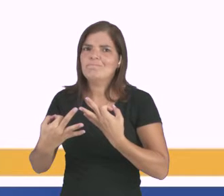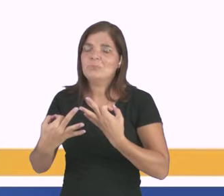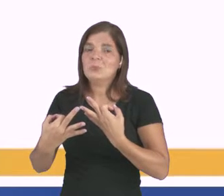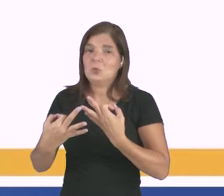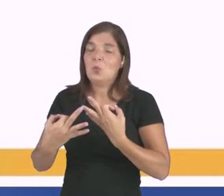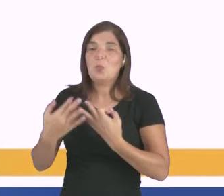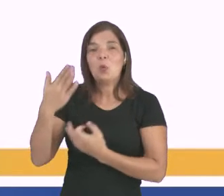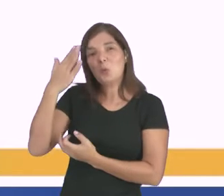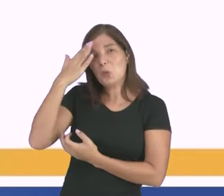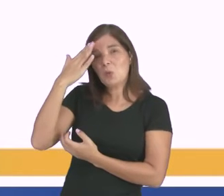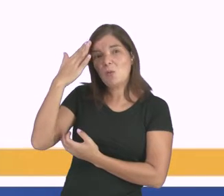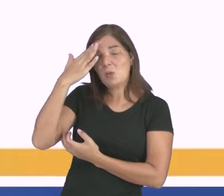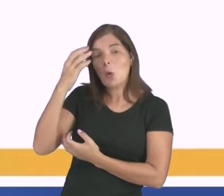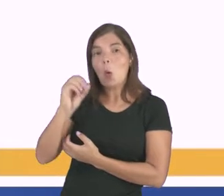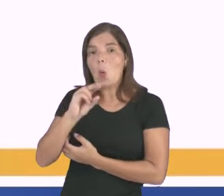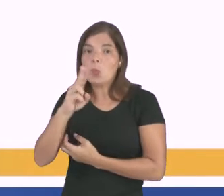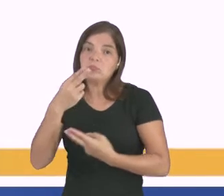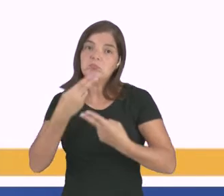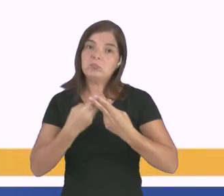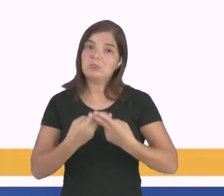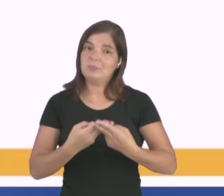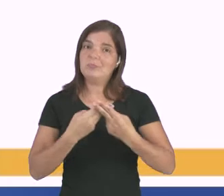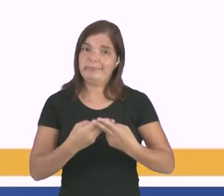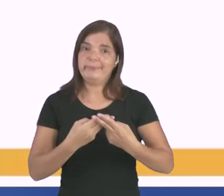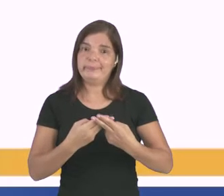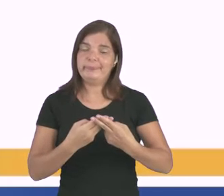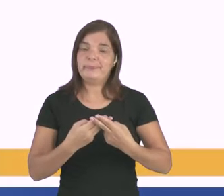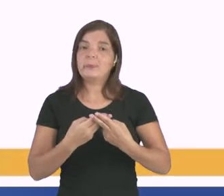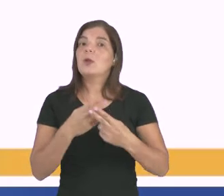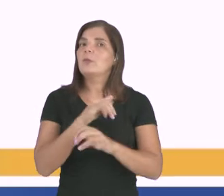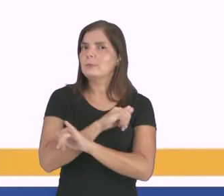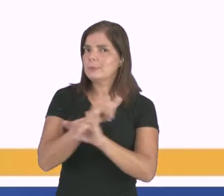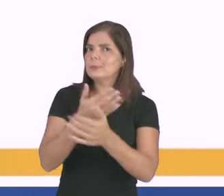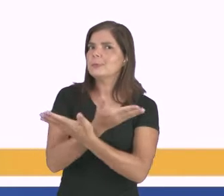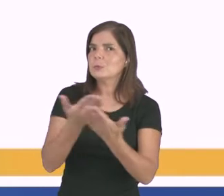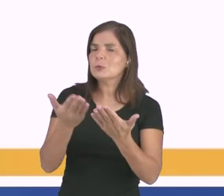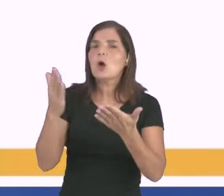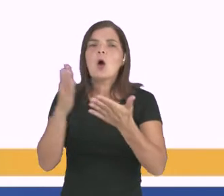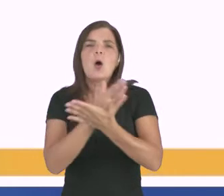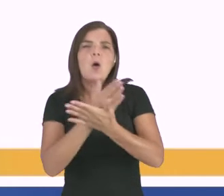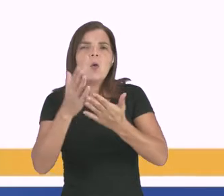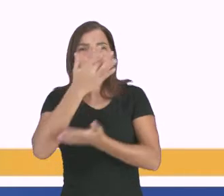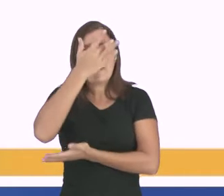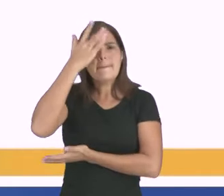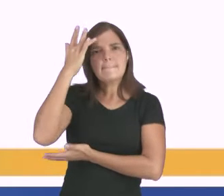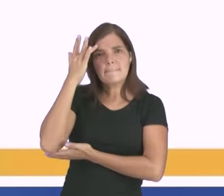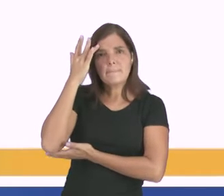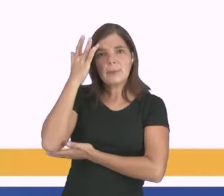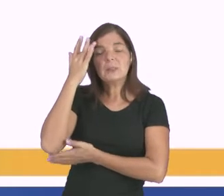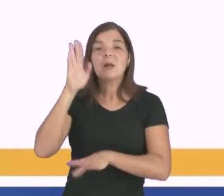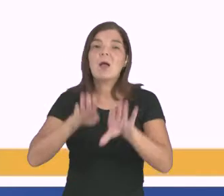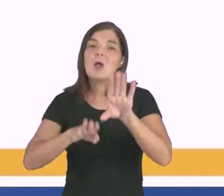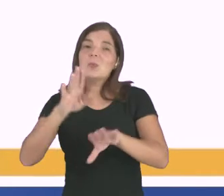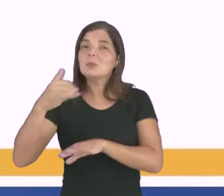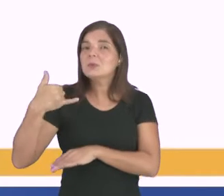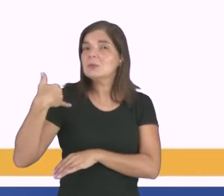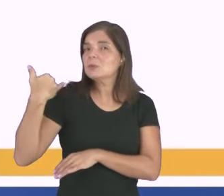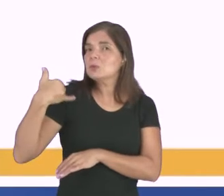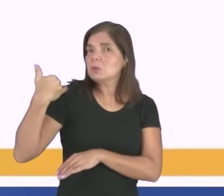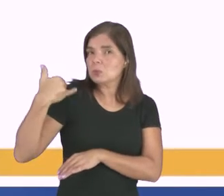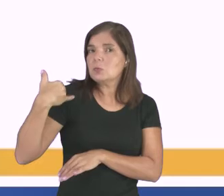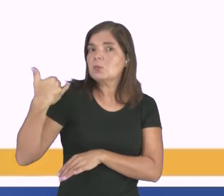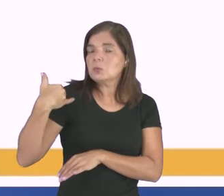Por não entenderem ou não ter paciência em ouvi-las, porque justamente, como eu falei para vocês, algumas pessoas, dependendo da idade, já vão estar com